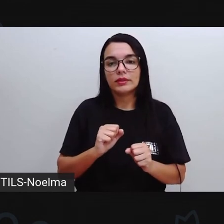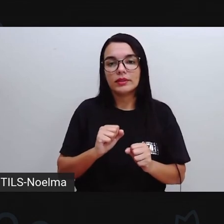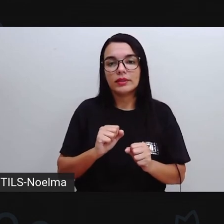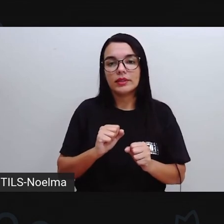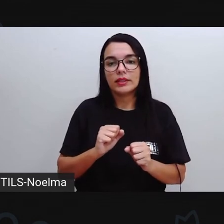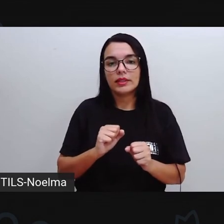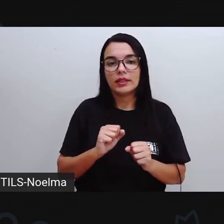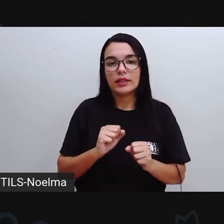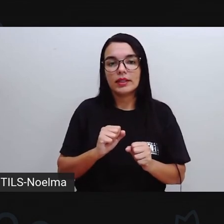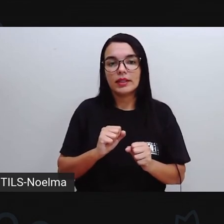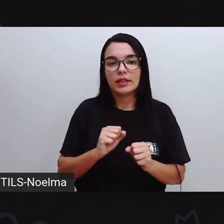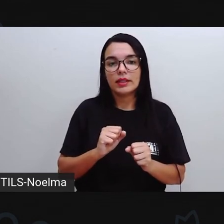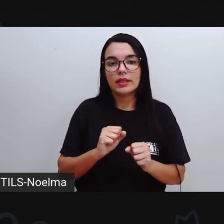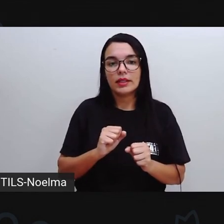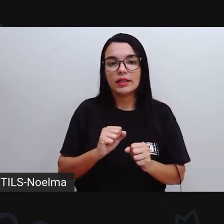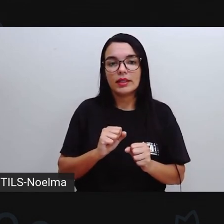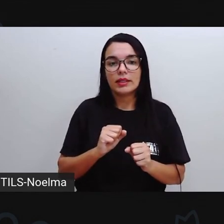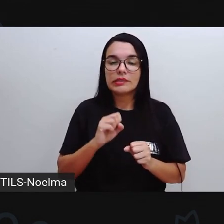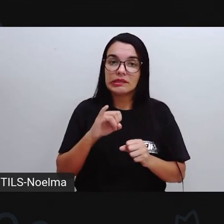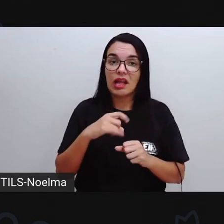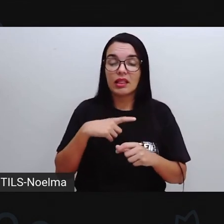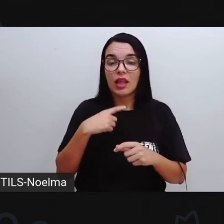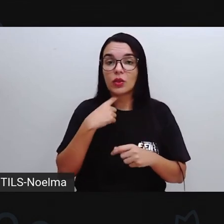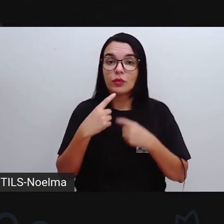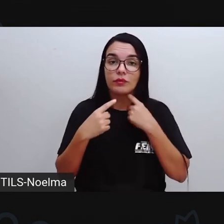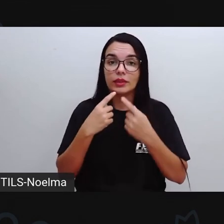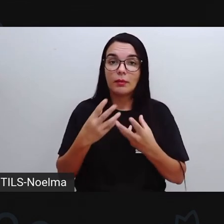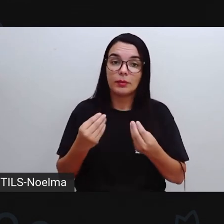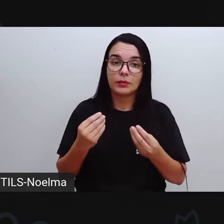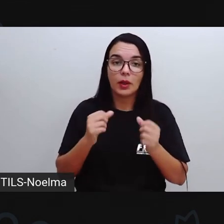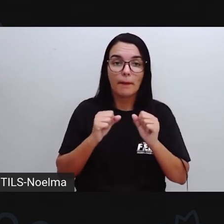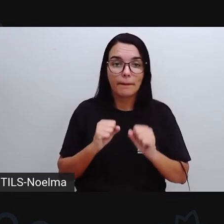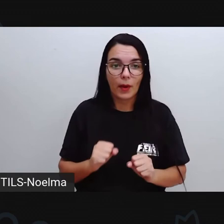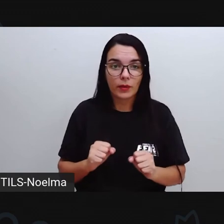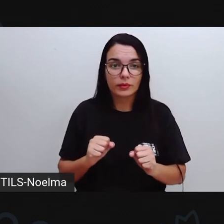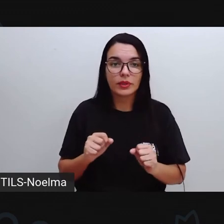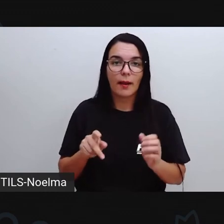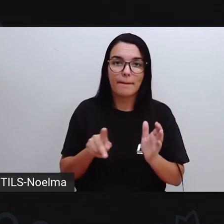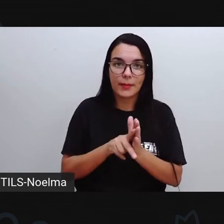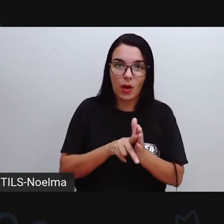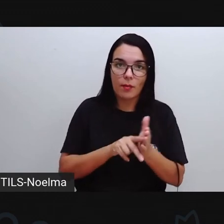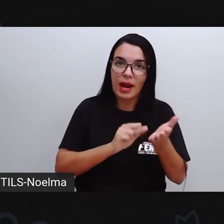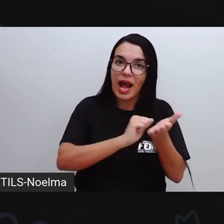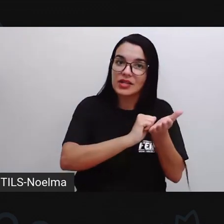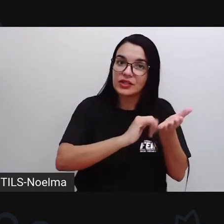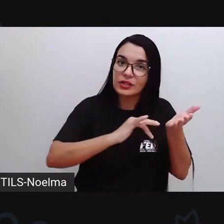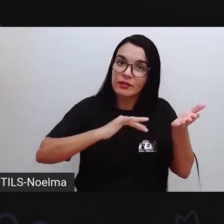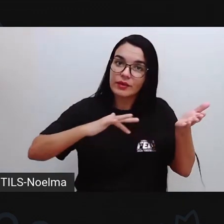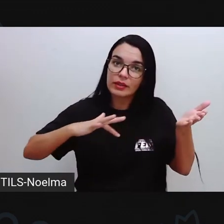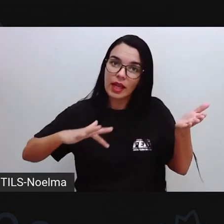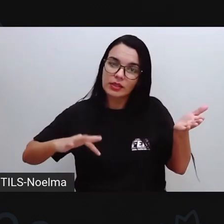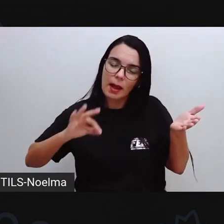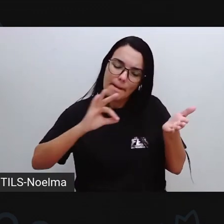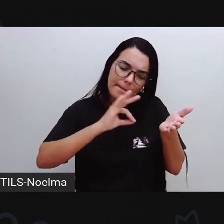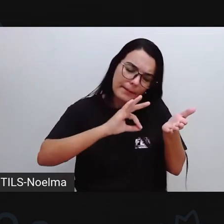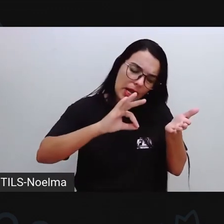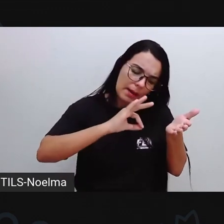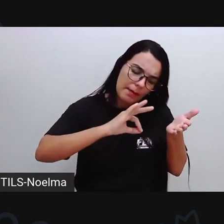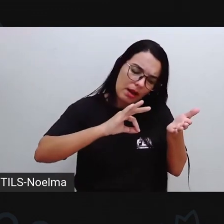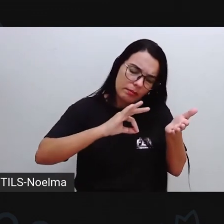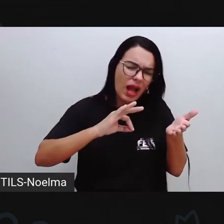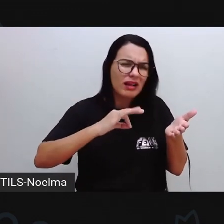observações, a depender da quantidade de dúvidas que vocês têm, da própria atividade, certo? Quando vocês estiverem aí